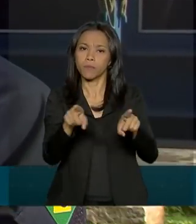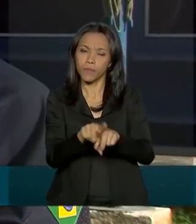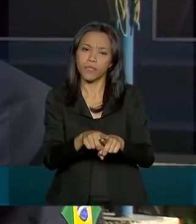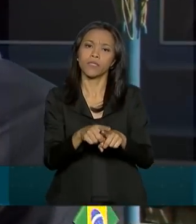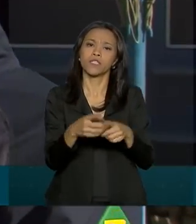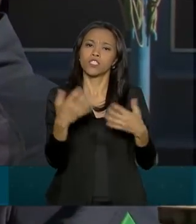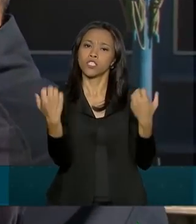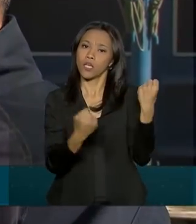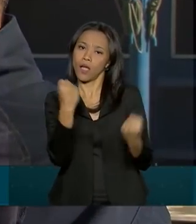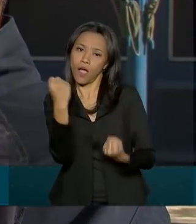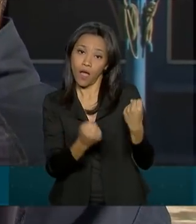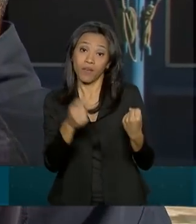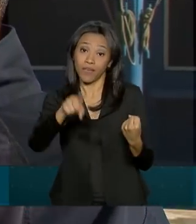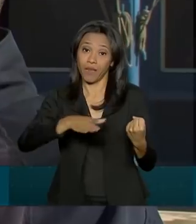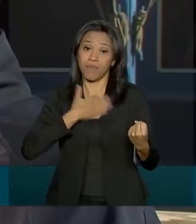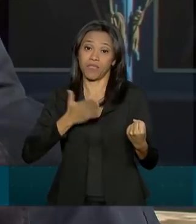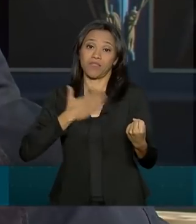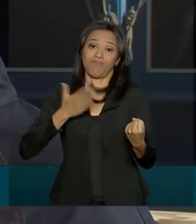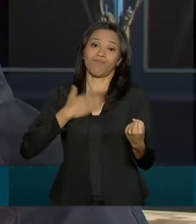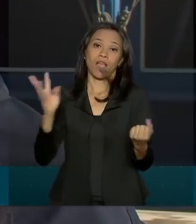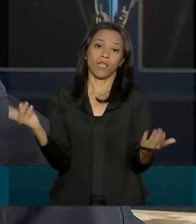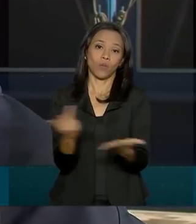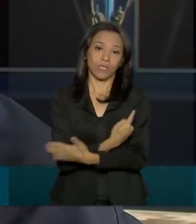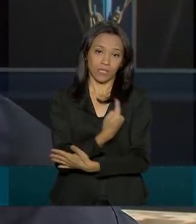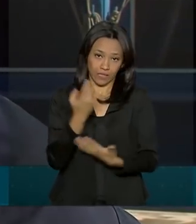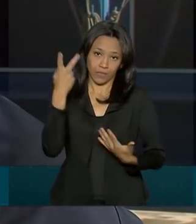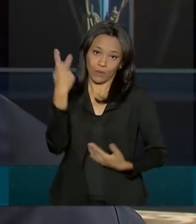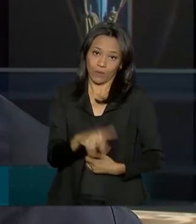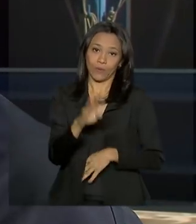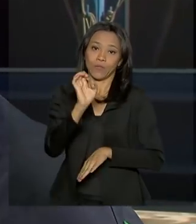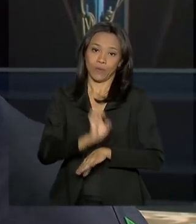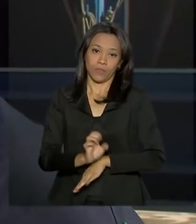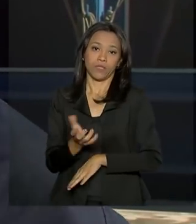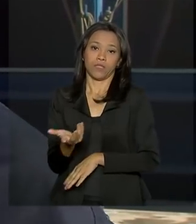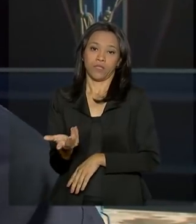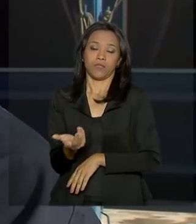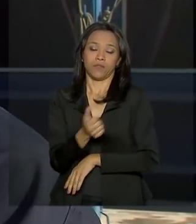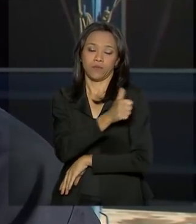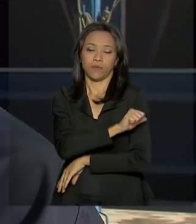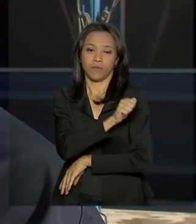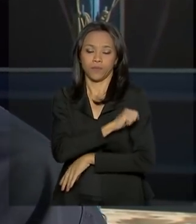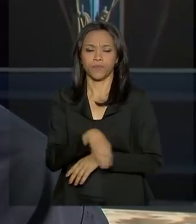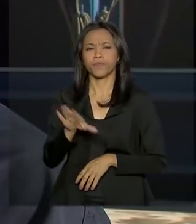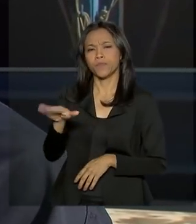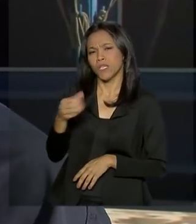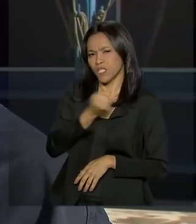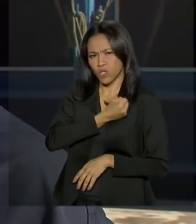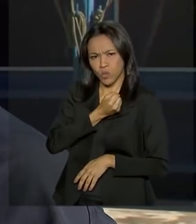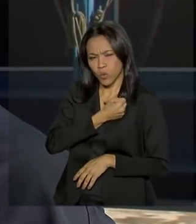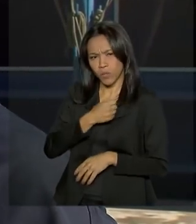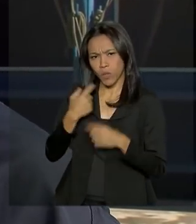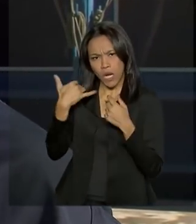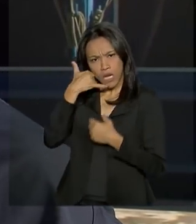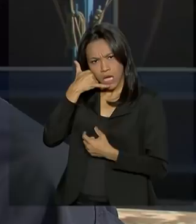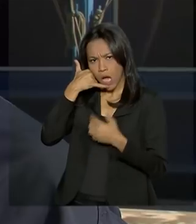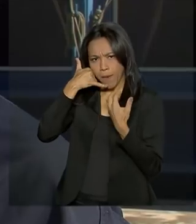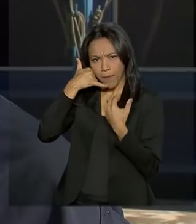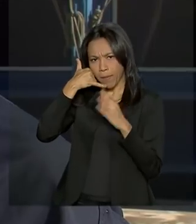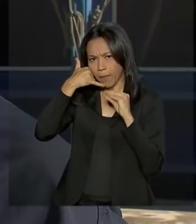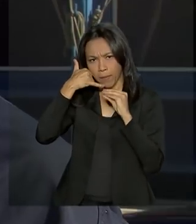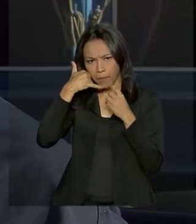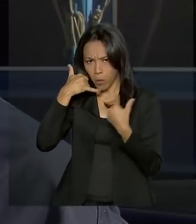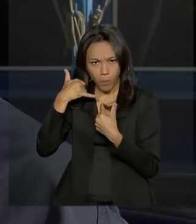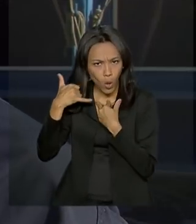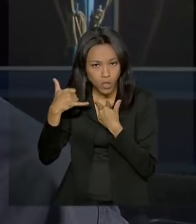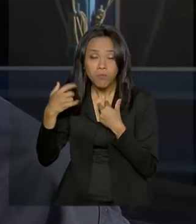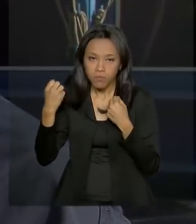incomodam a sociedade, principalmente na região metropolitana. Agora, um detalhe é que esse número não recebe ligações, mas é possível enviar fotos